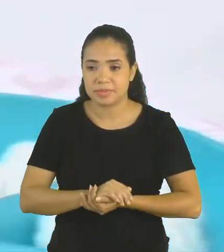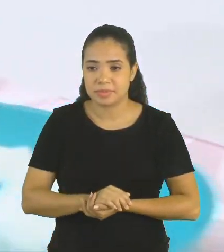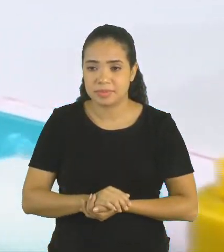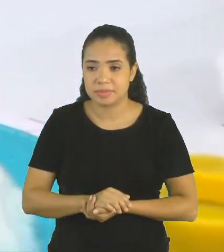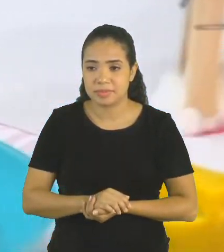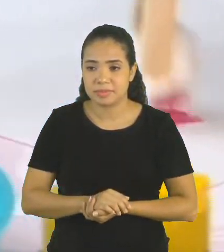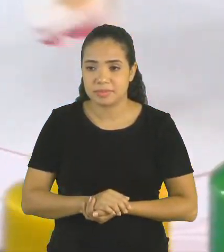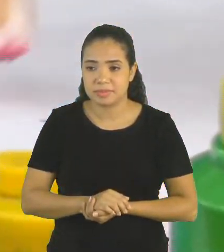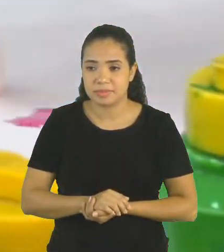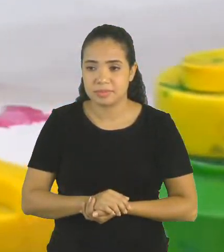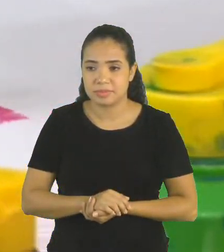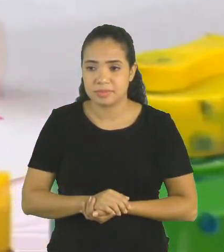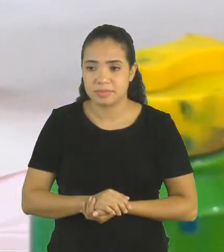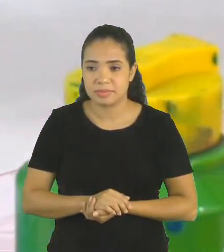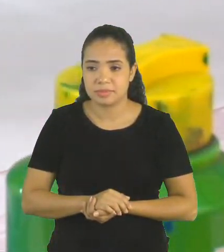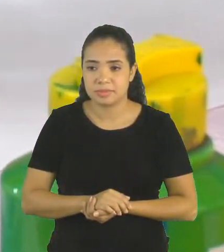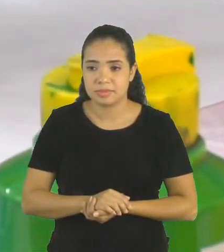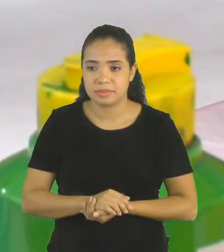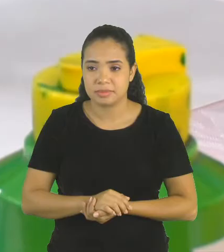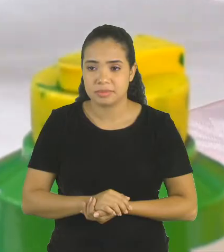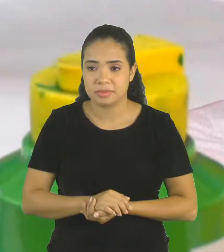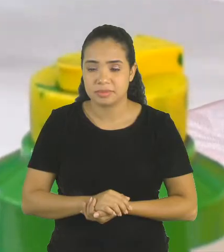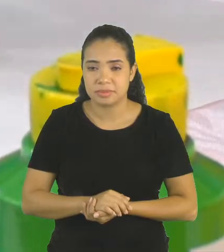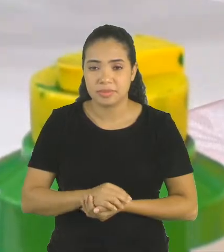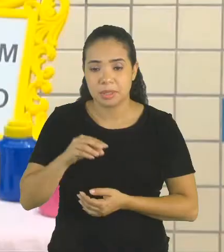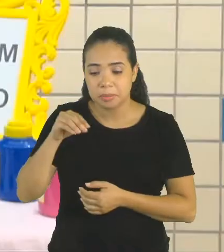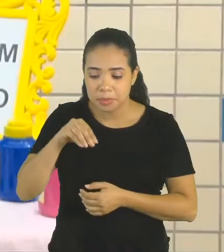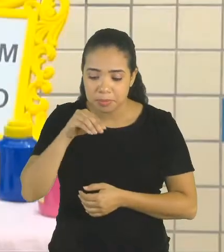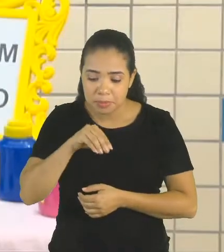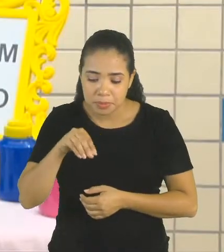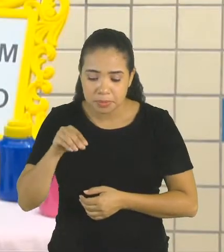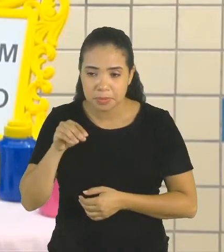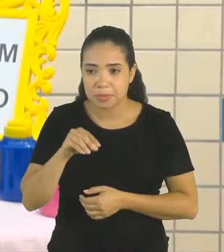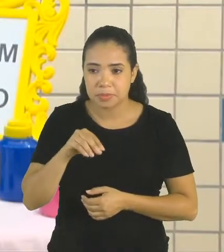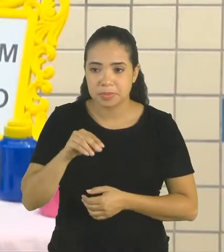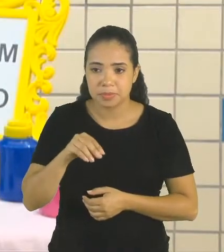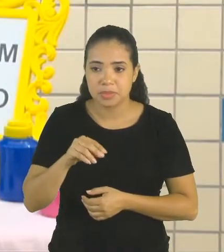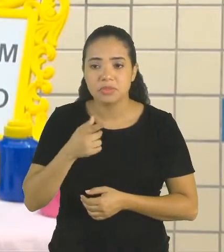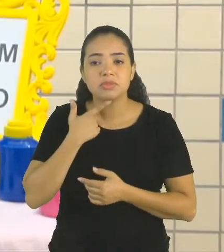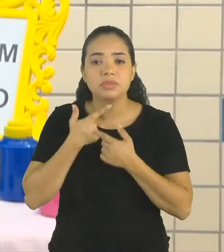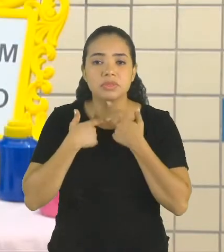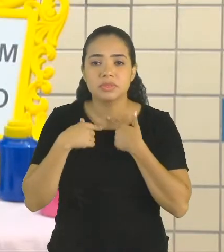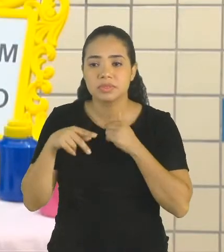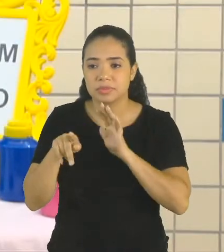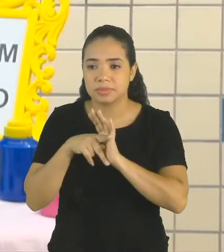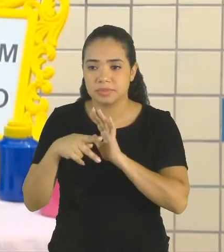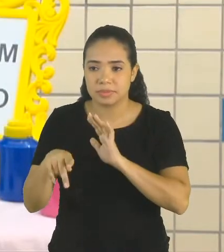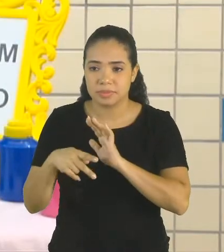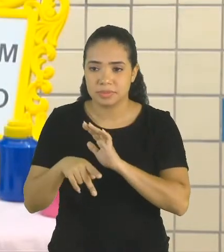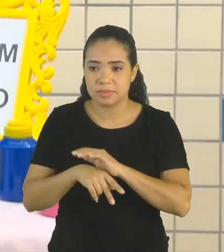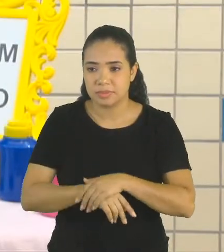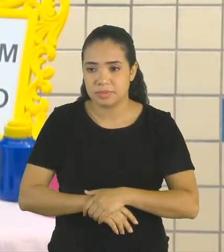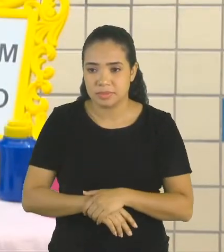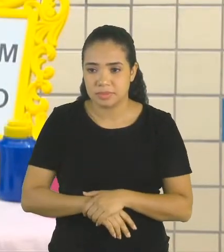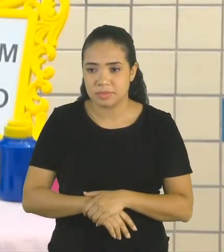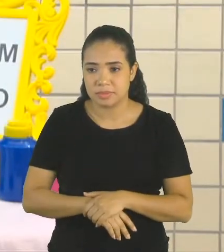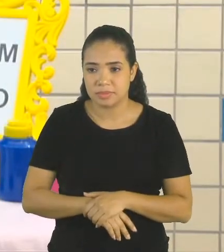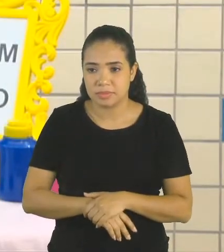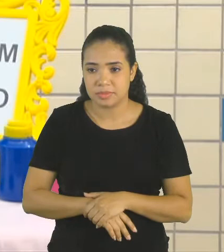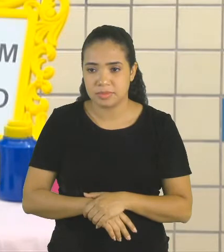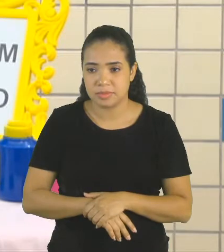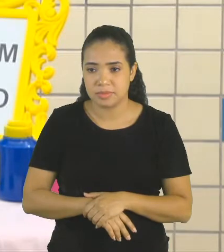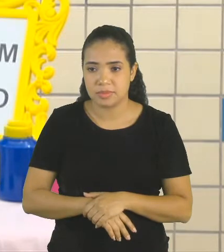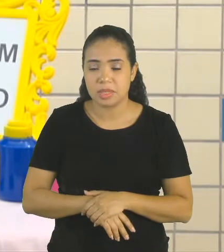fazer pinceladas, pintar a folha como ela preferir. Tanto ela pode